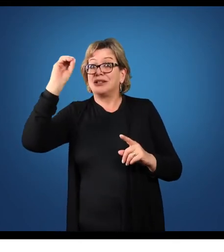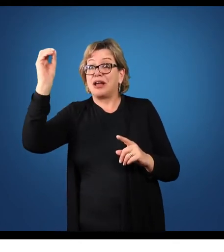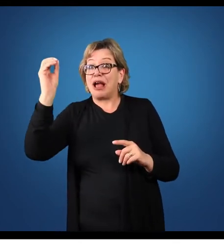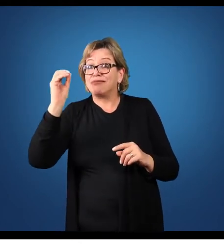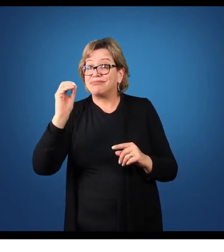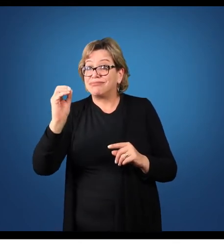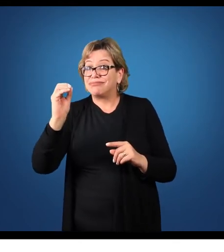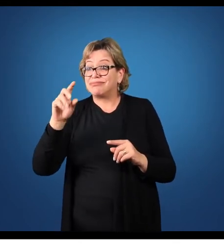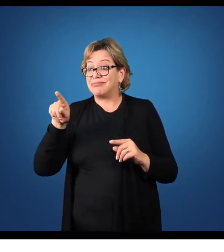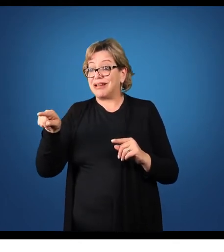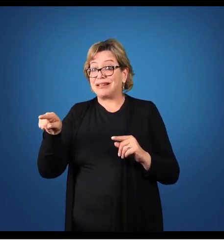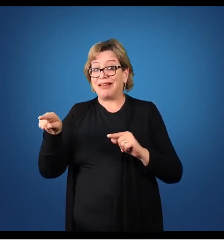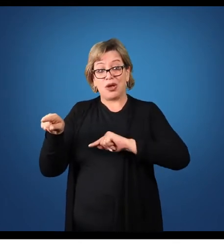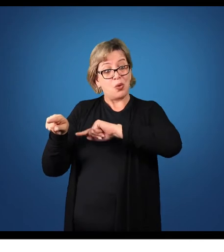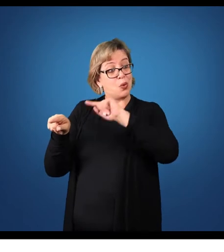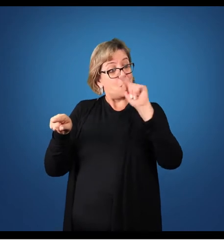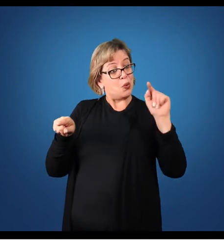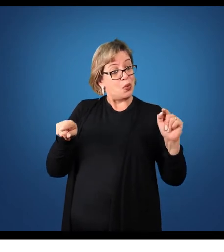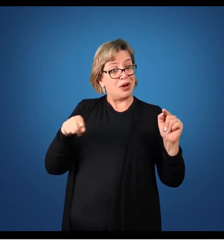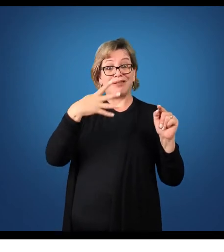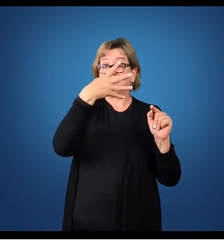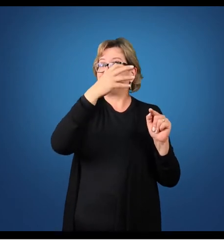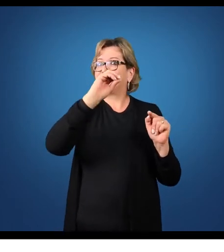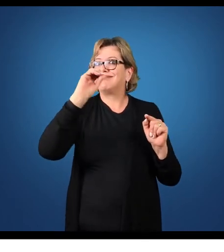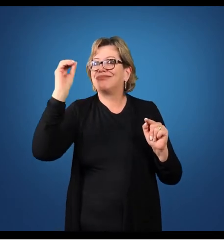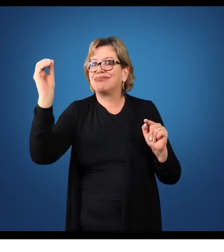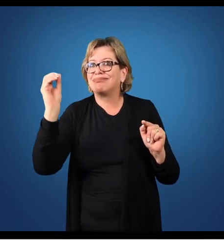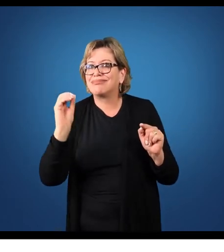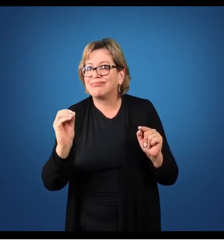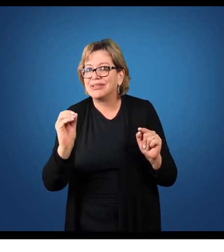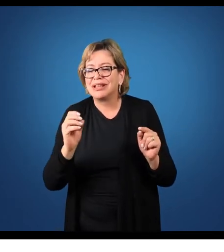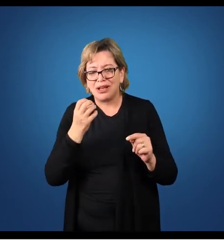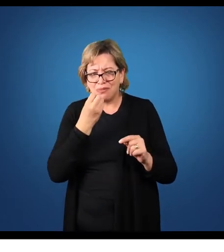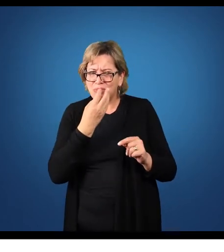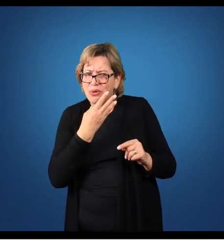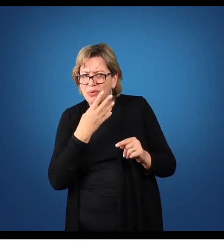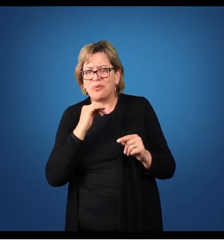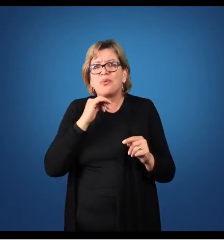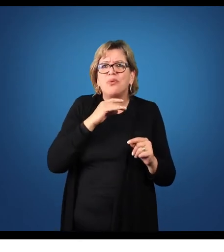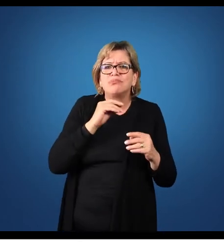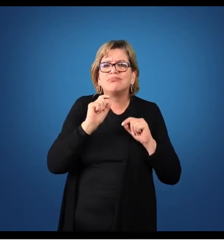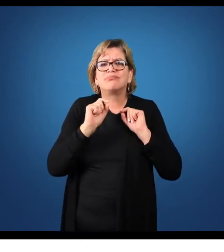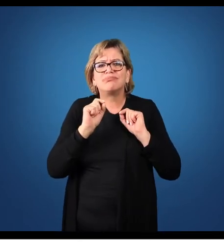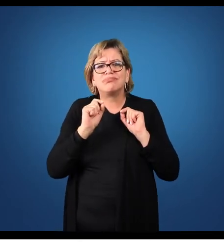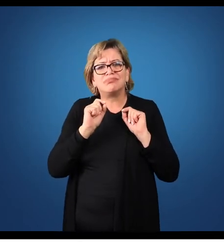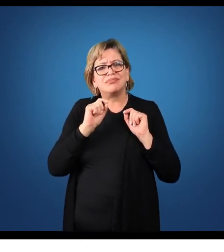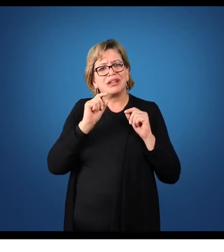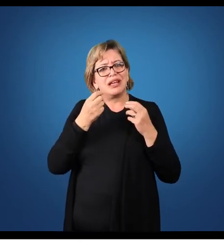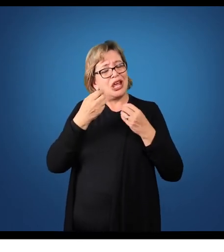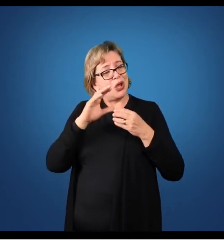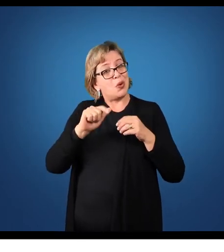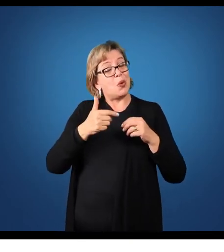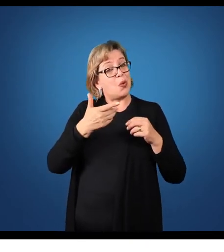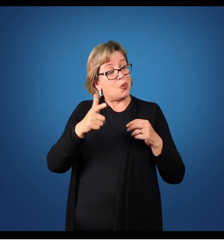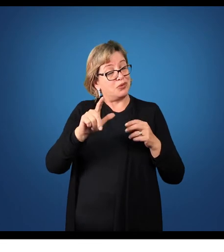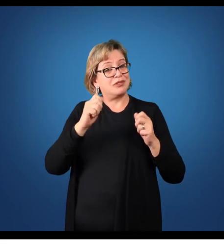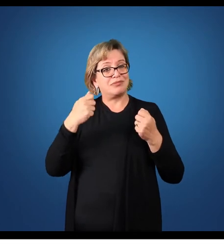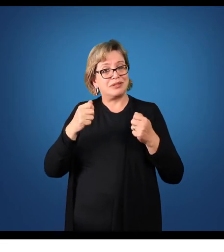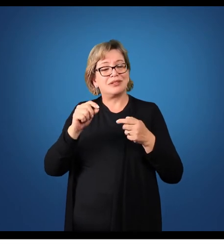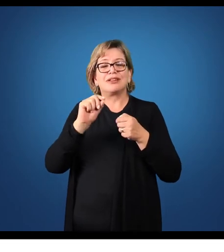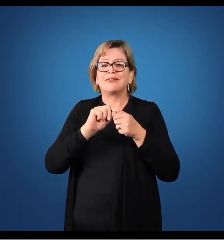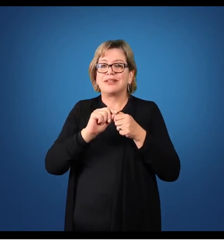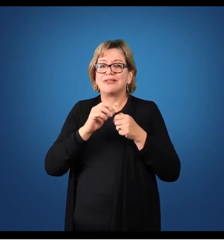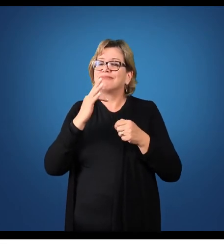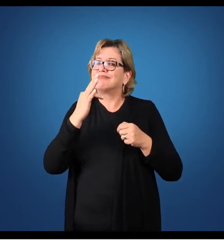em relação ao ano de 2015. Isto é bom? É uma outra análise que tem que ser feita